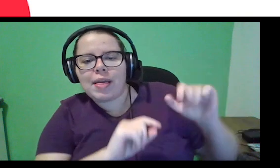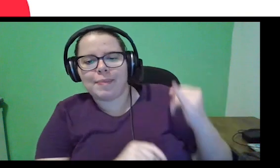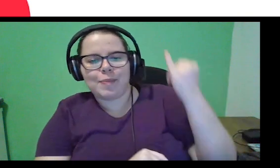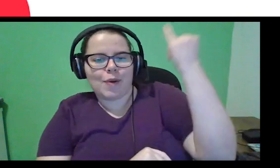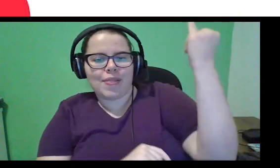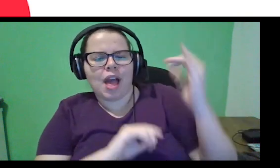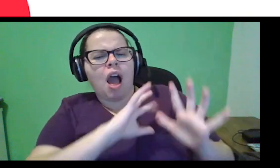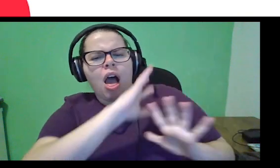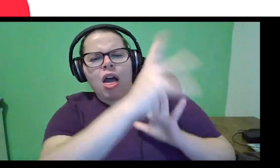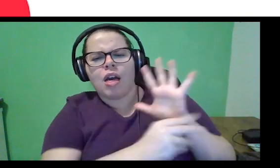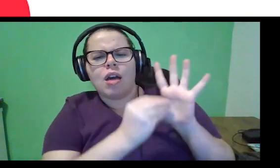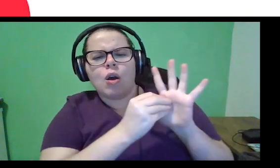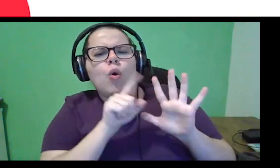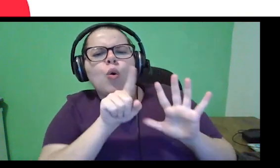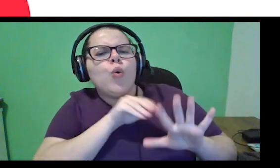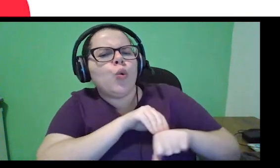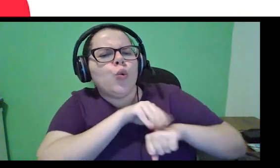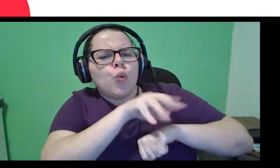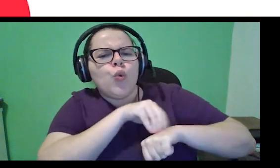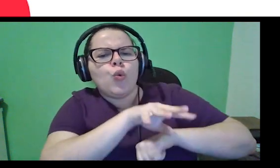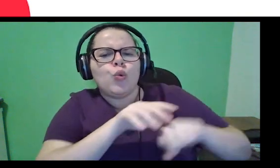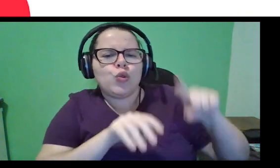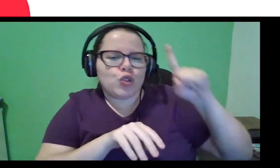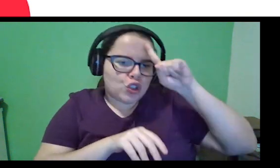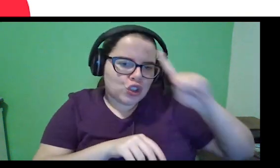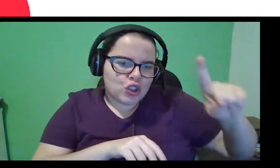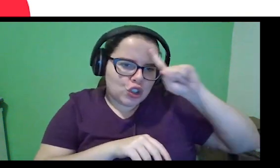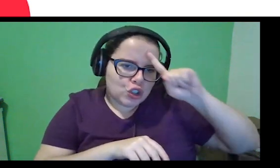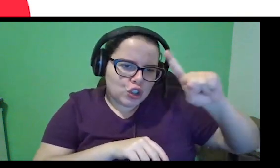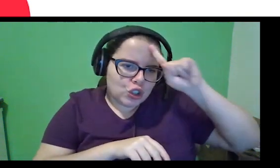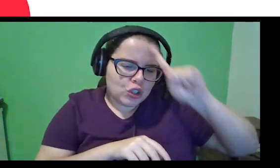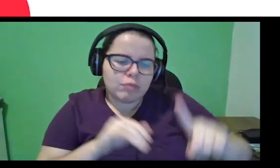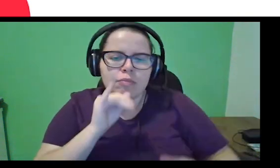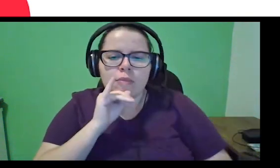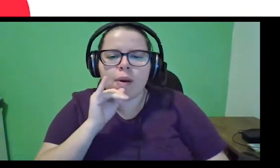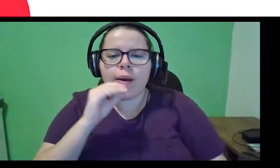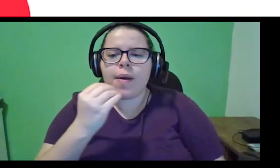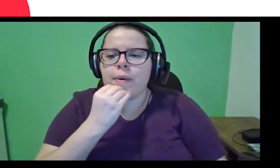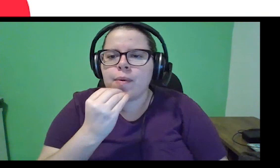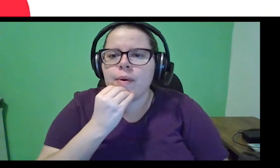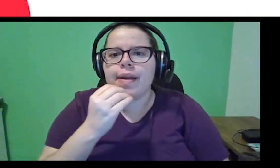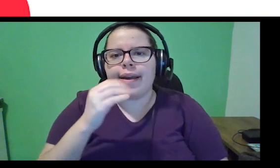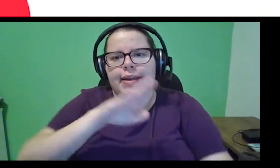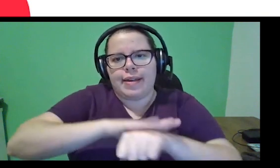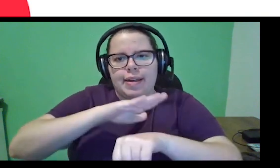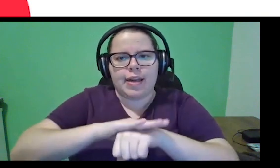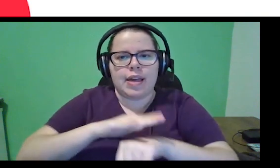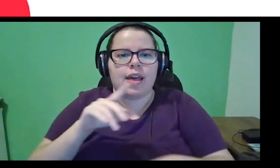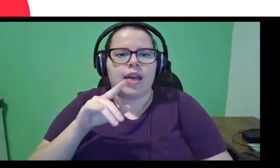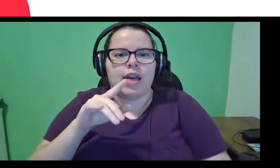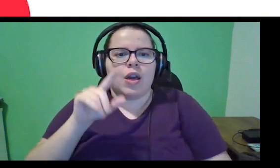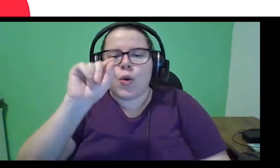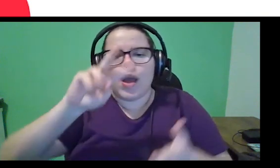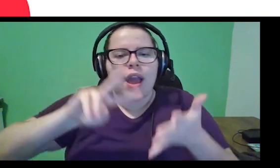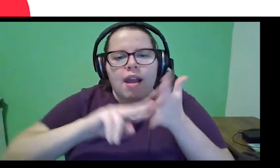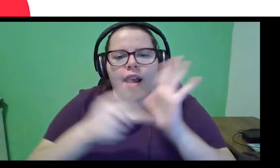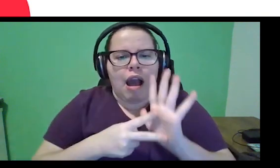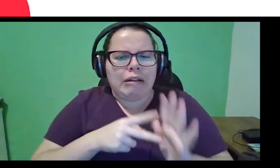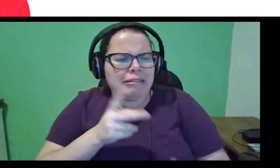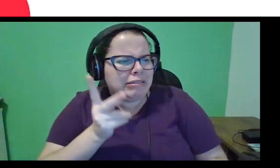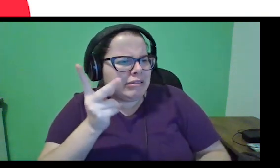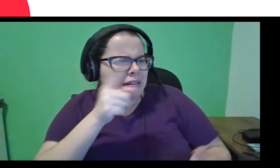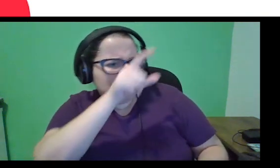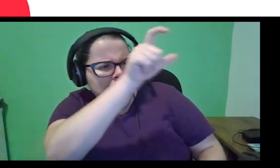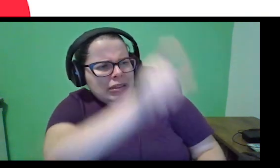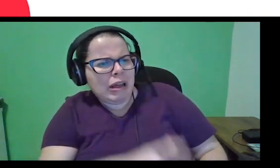Quais são os recados do dia a dia? Tá? Então, nas oportunidades, ou seja, quando ocorre um erro de